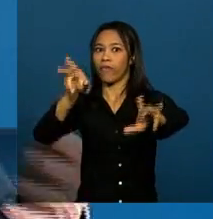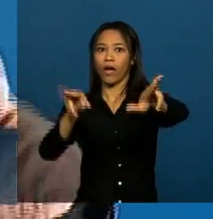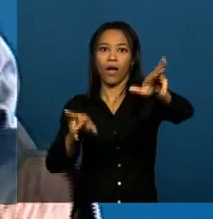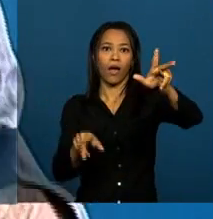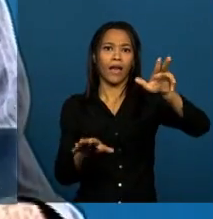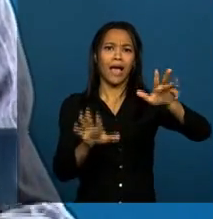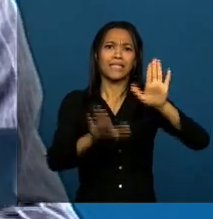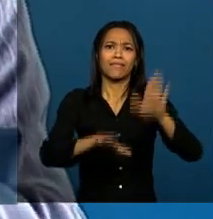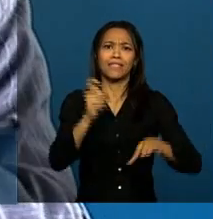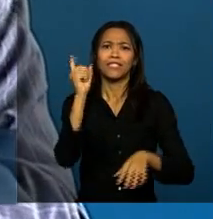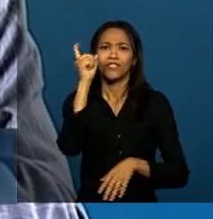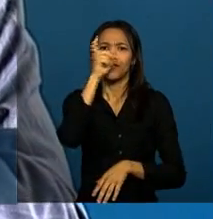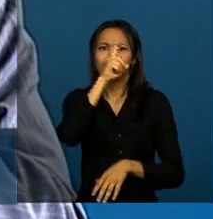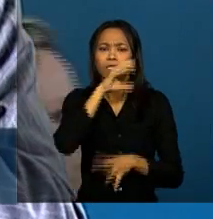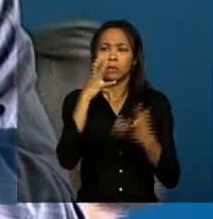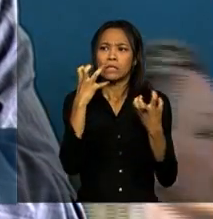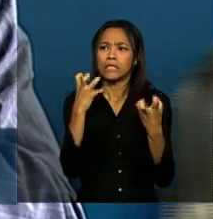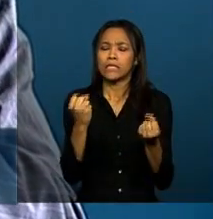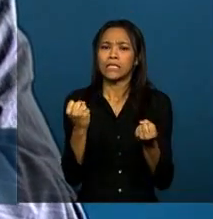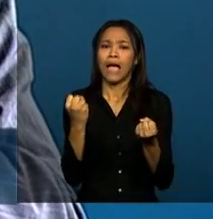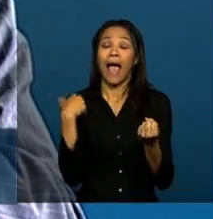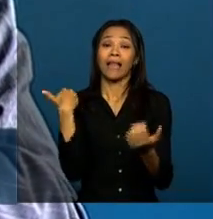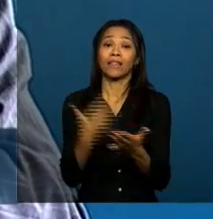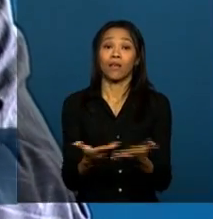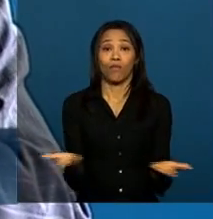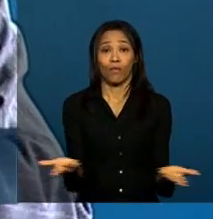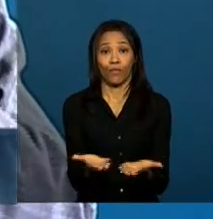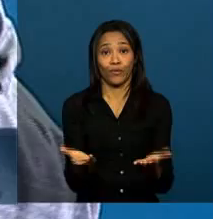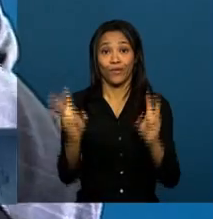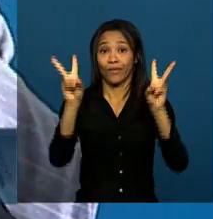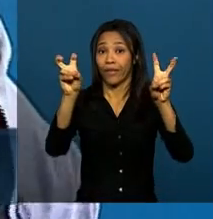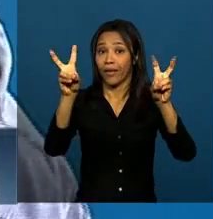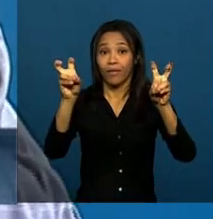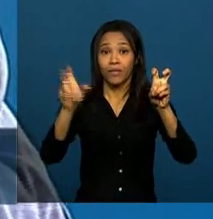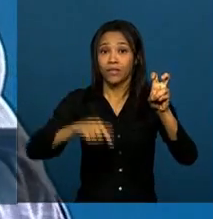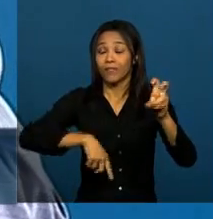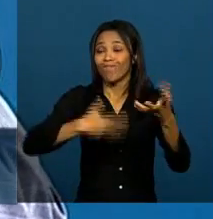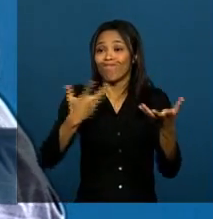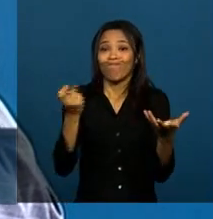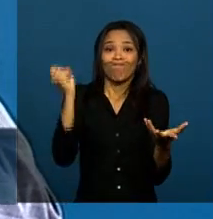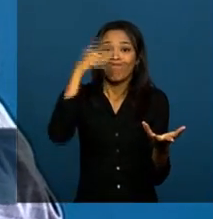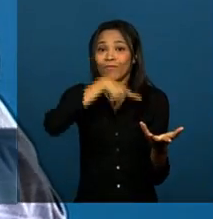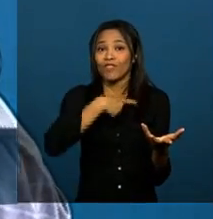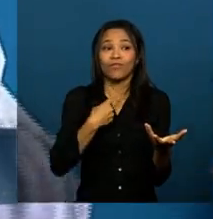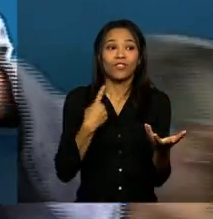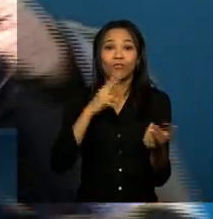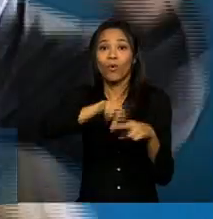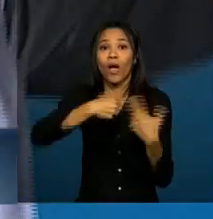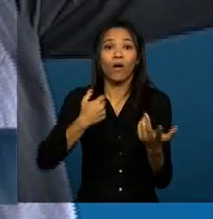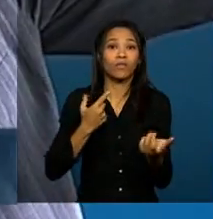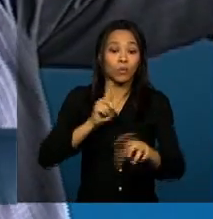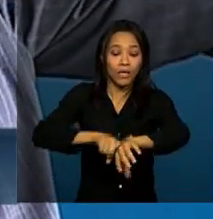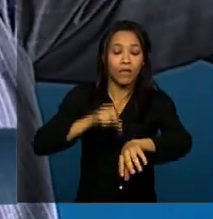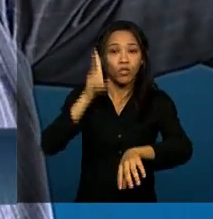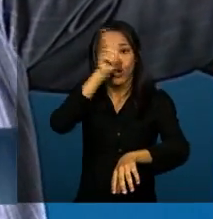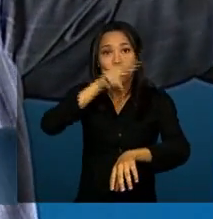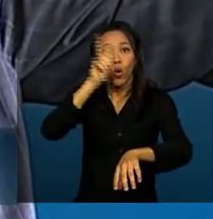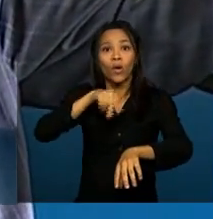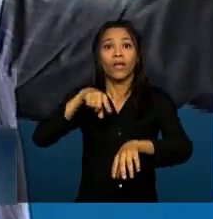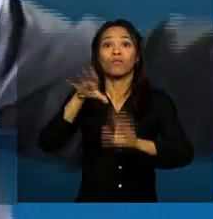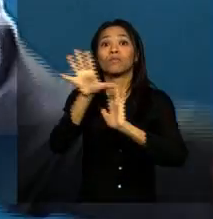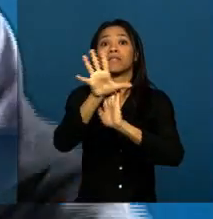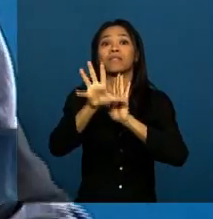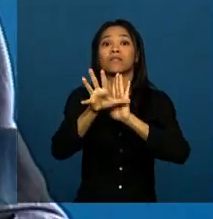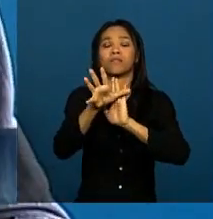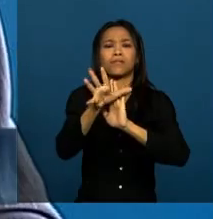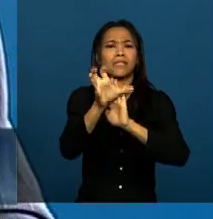tem dificuldade até hoje de tratar de certos temas que em termos de tempo histórico é do século XIX